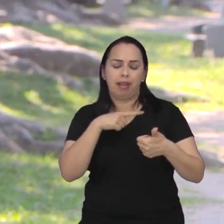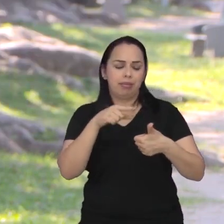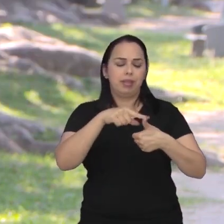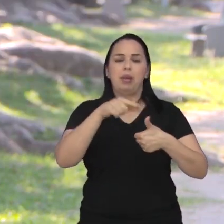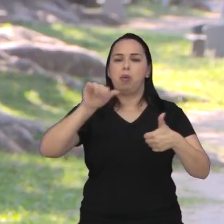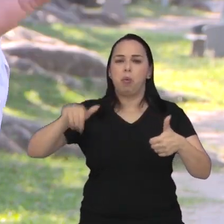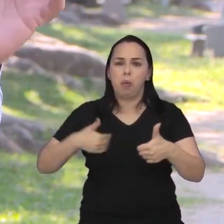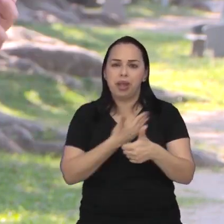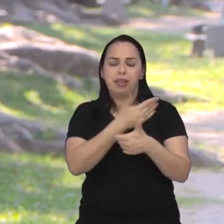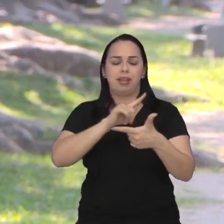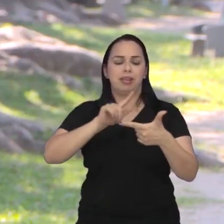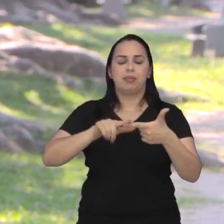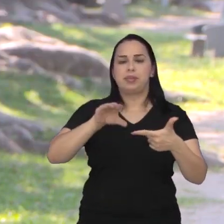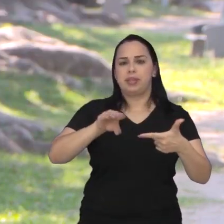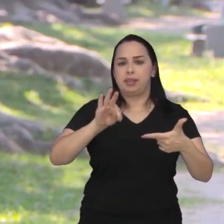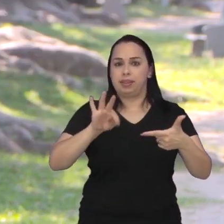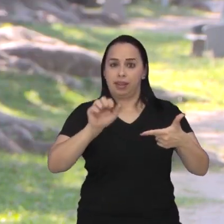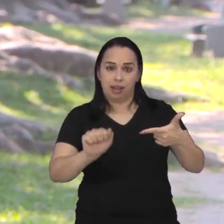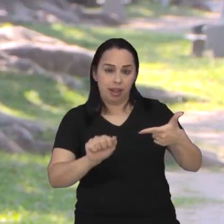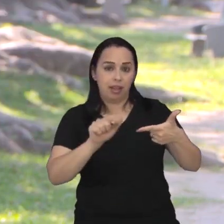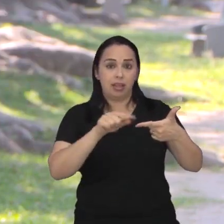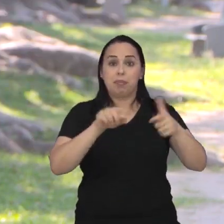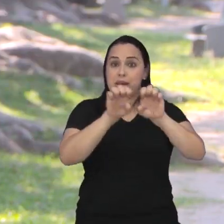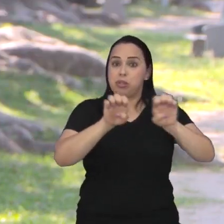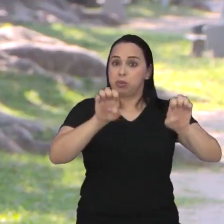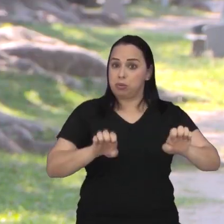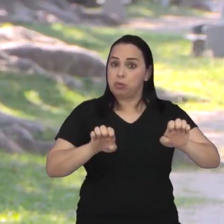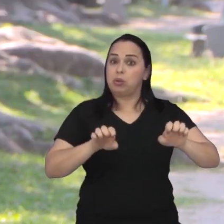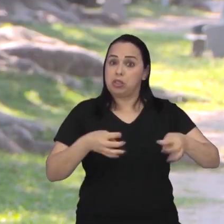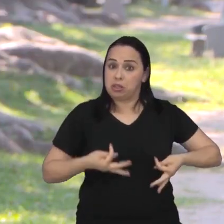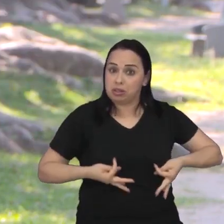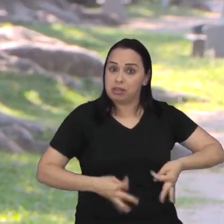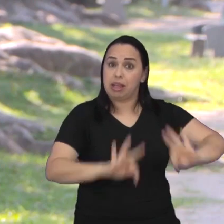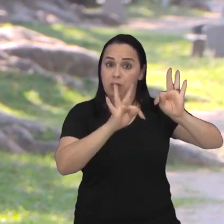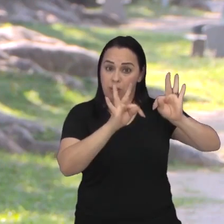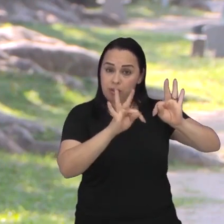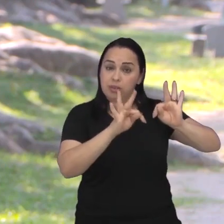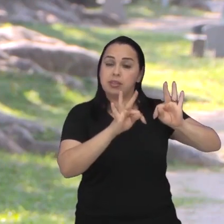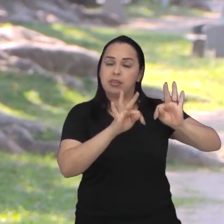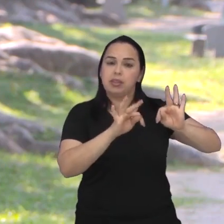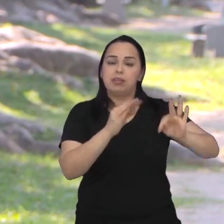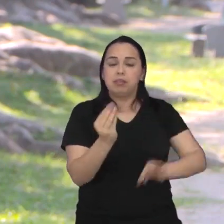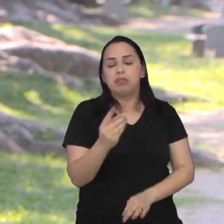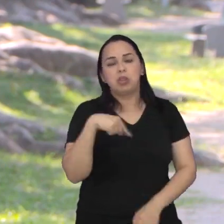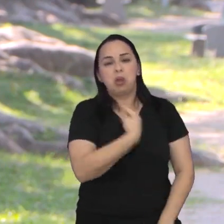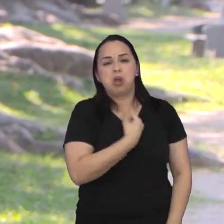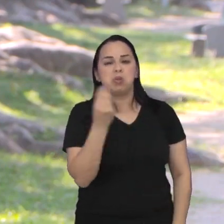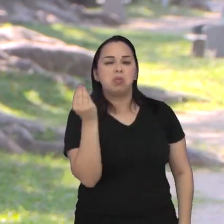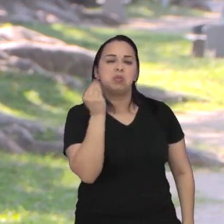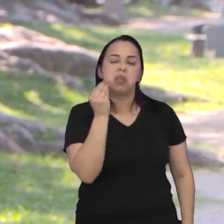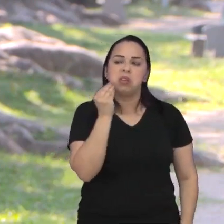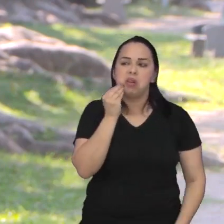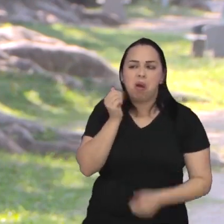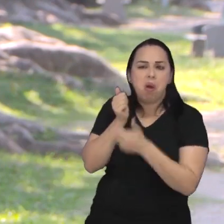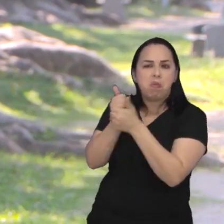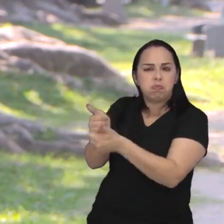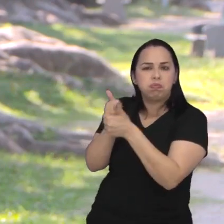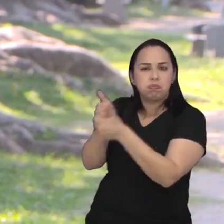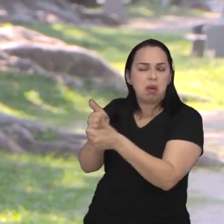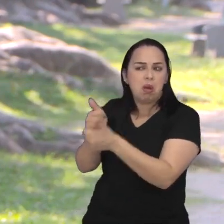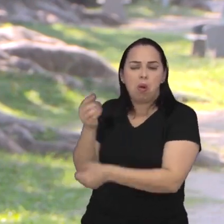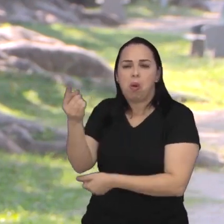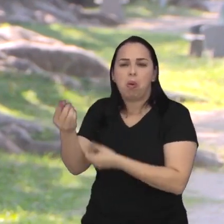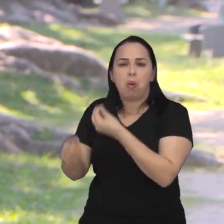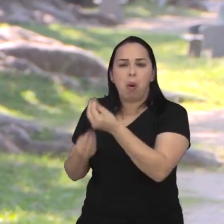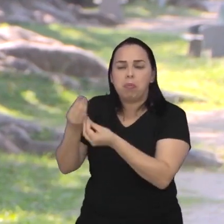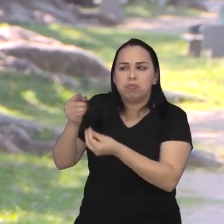CTA, toda essa gama da infraestrutura de indústria no município, nós temos essa oportunidade de acompanharmos